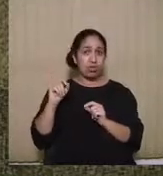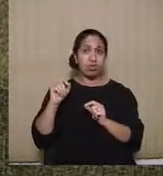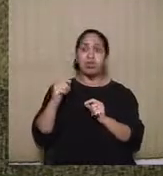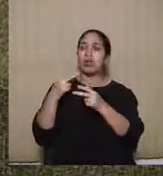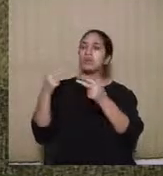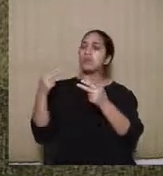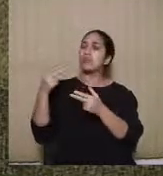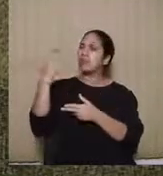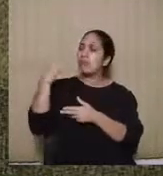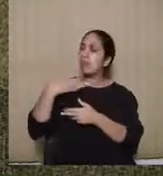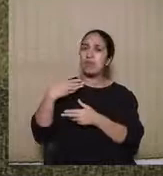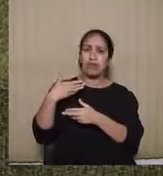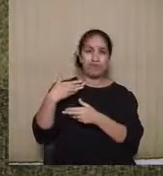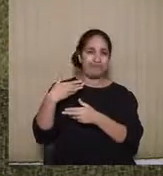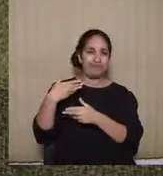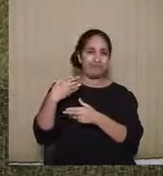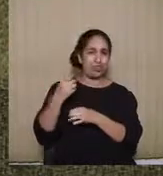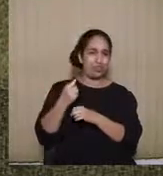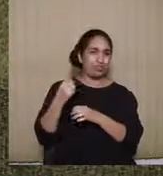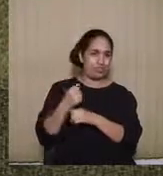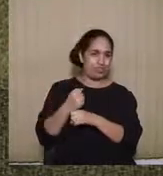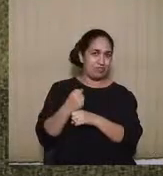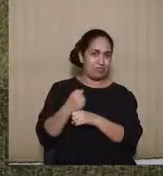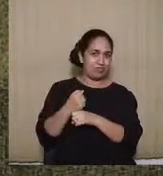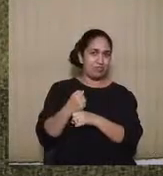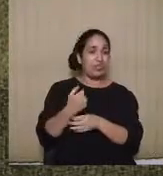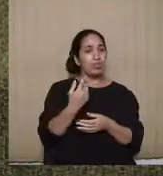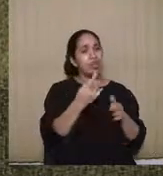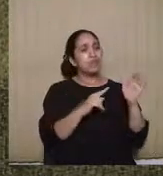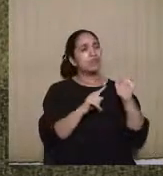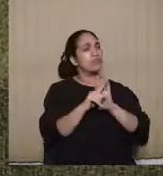contas. E aí, eu indago a mesa,